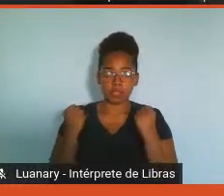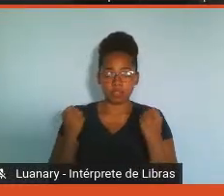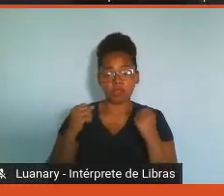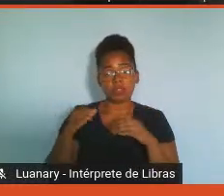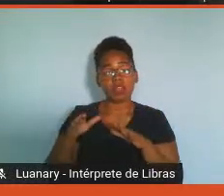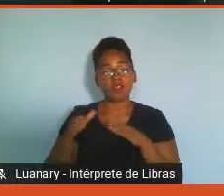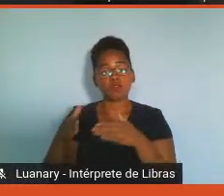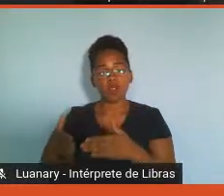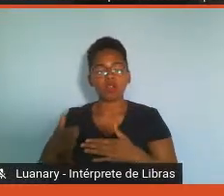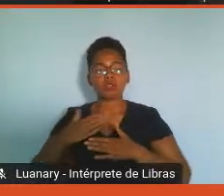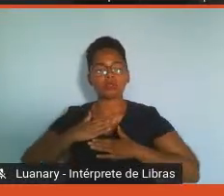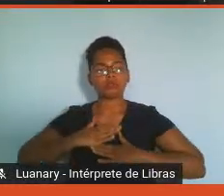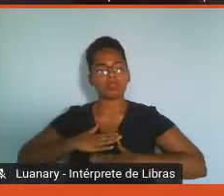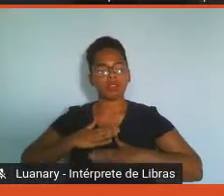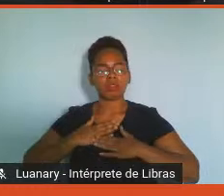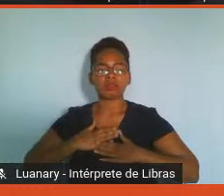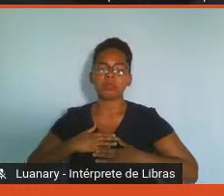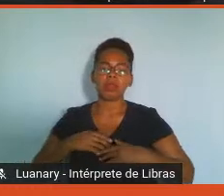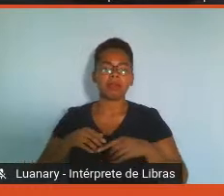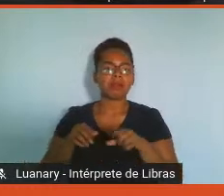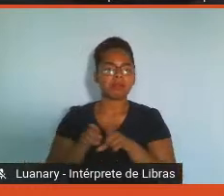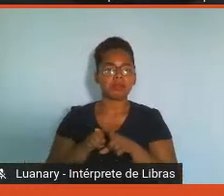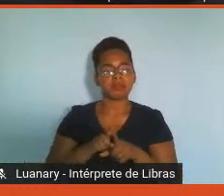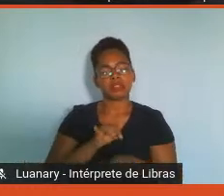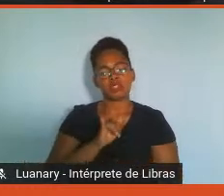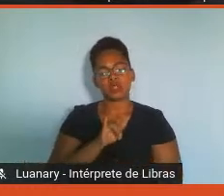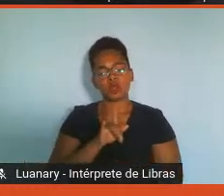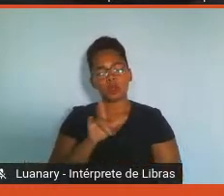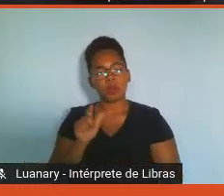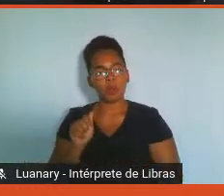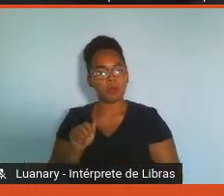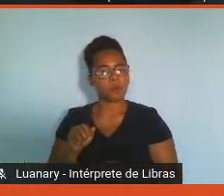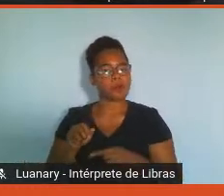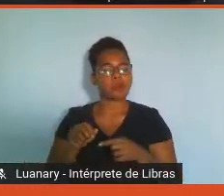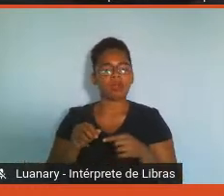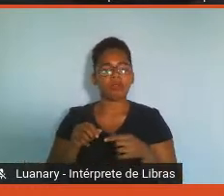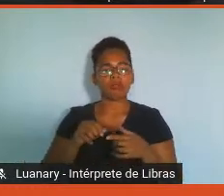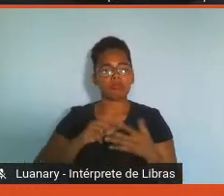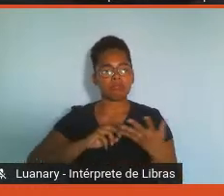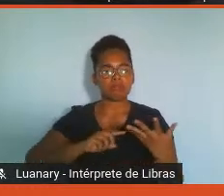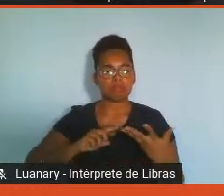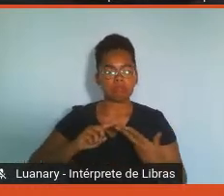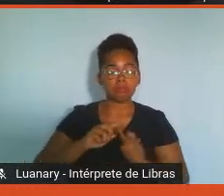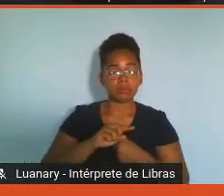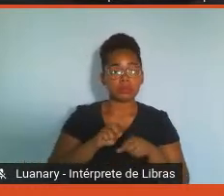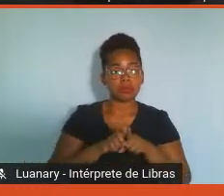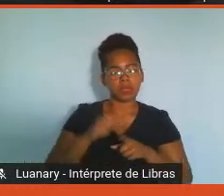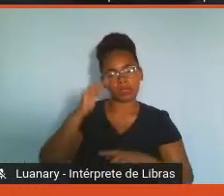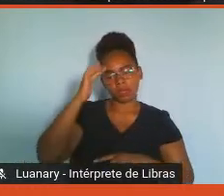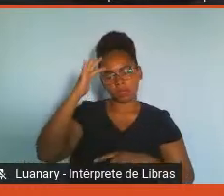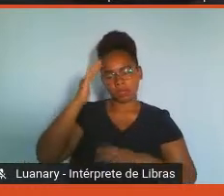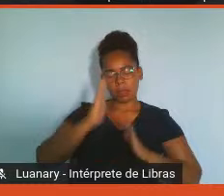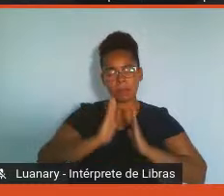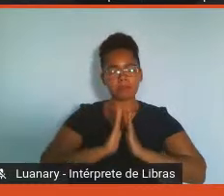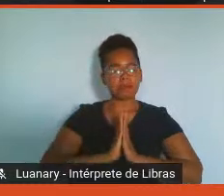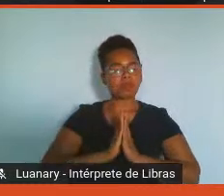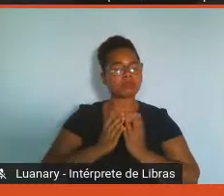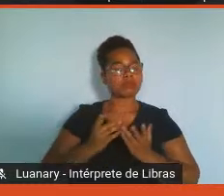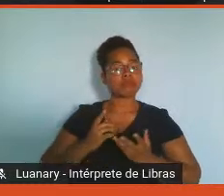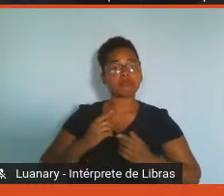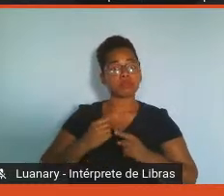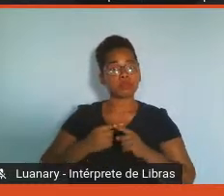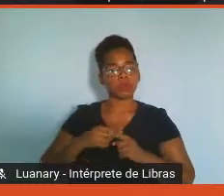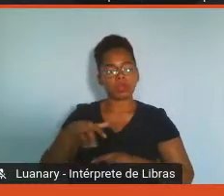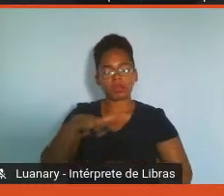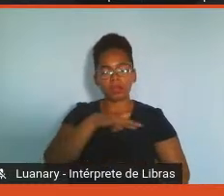alongamento, yoga e meditação, porque tem uma abrangência maior com relação aos grupos de